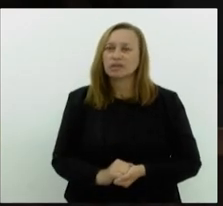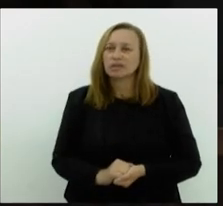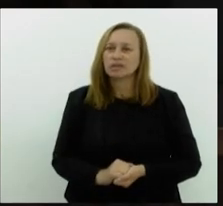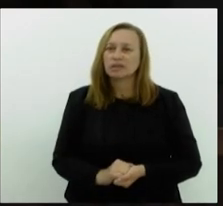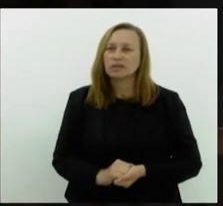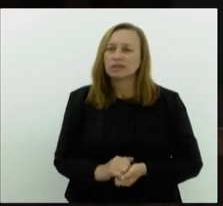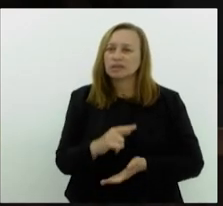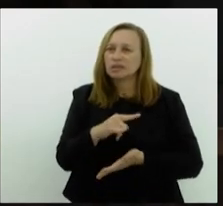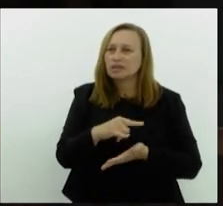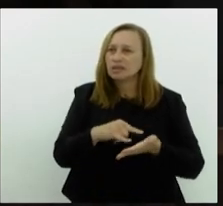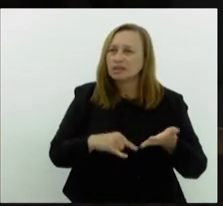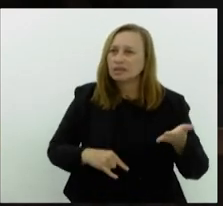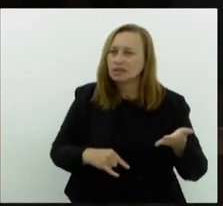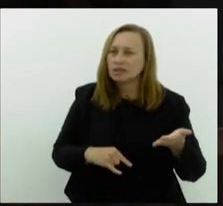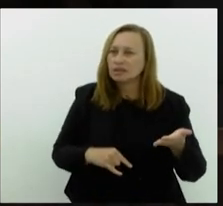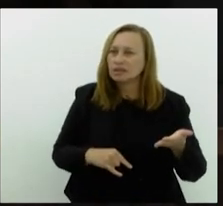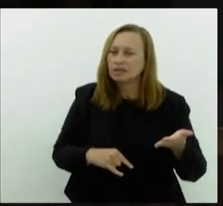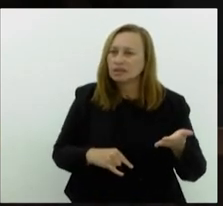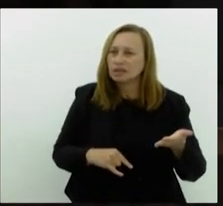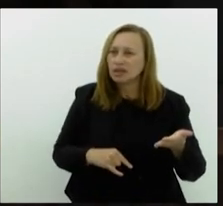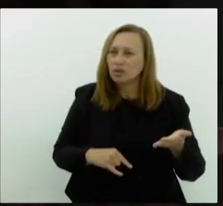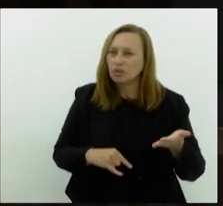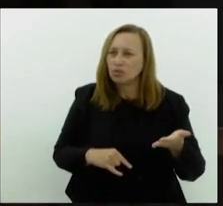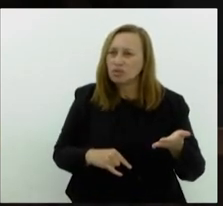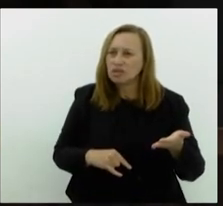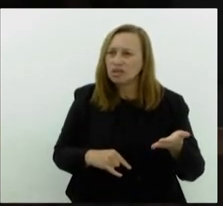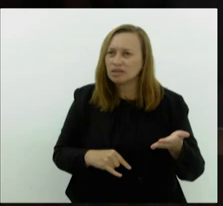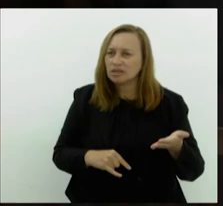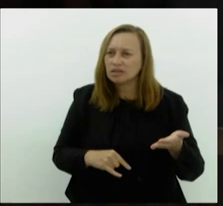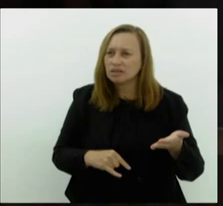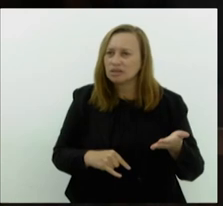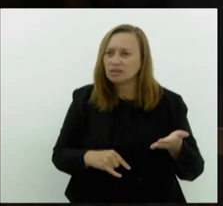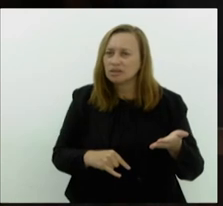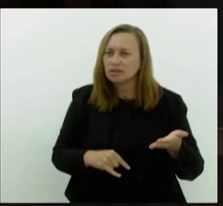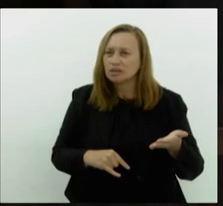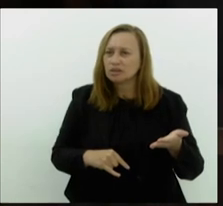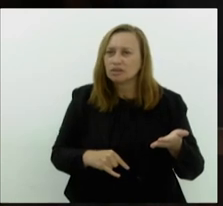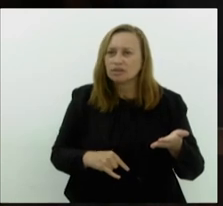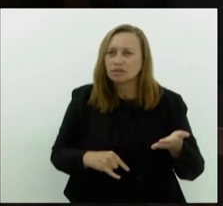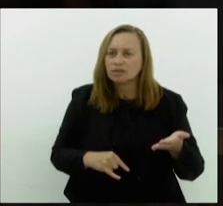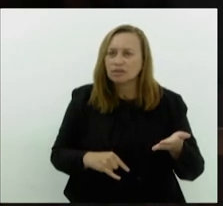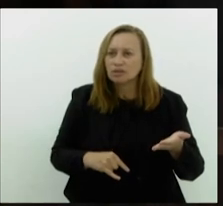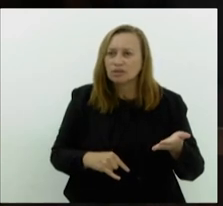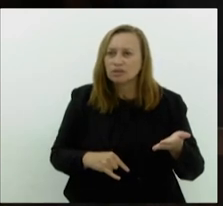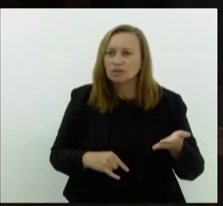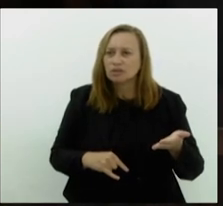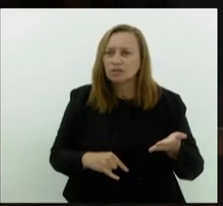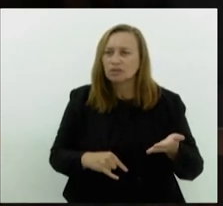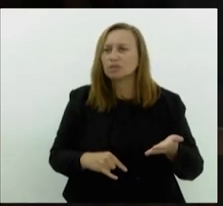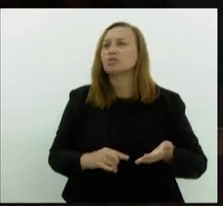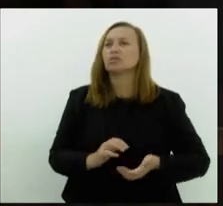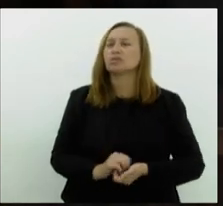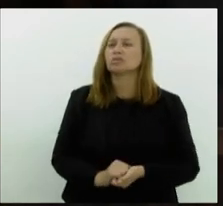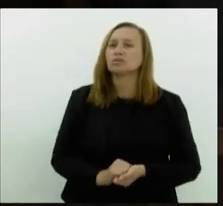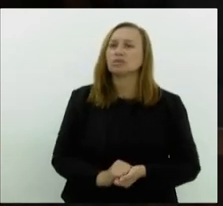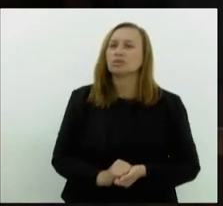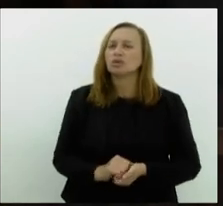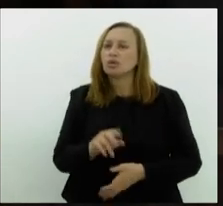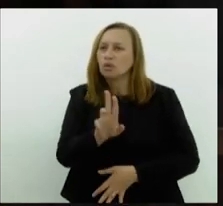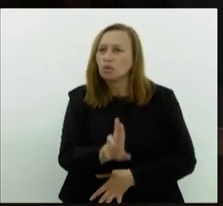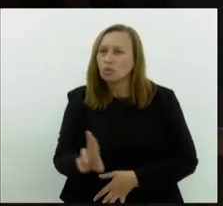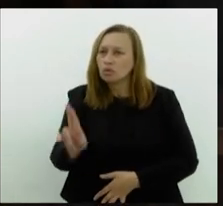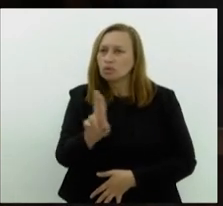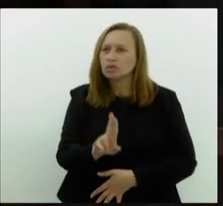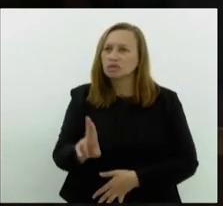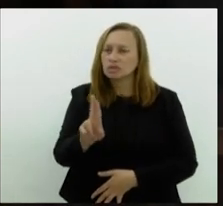certidão de recurso de atendimento ou documento ilegal do valor aos usuários